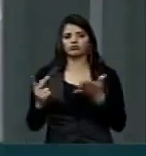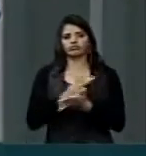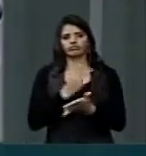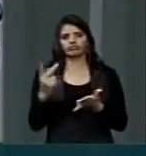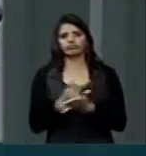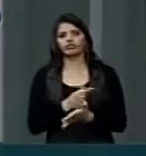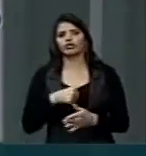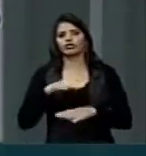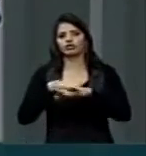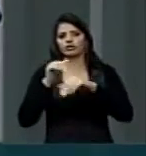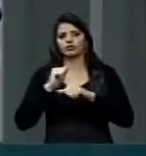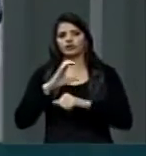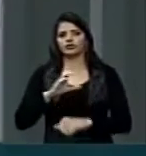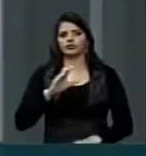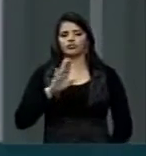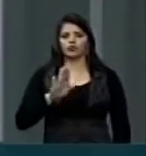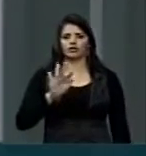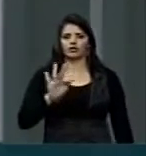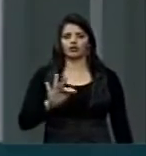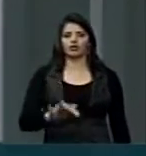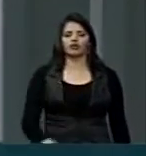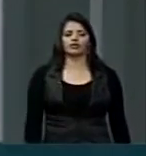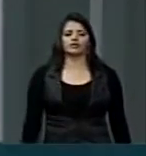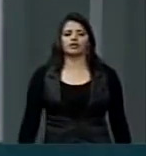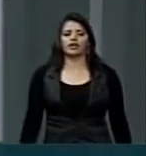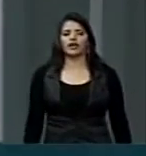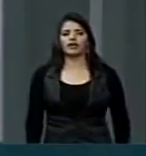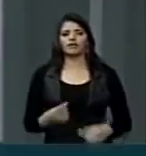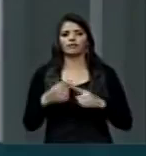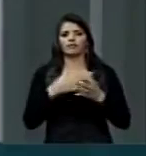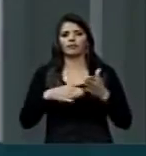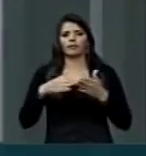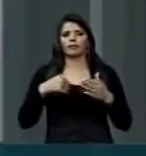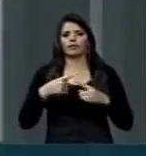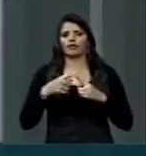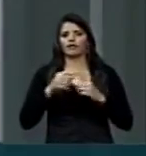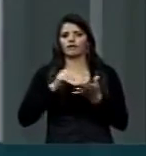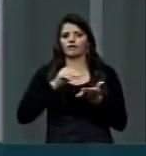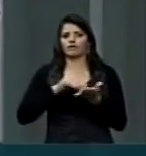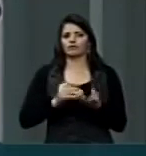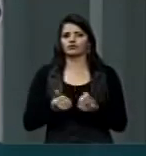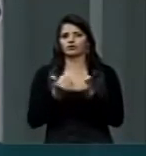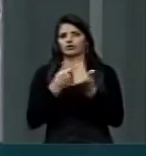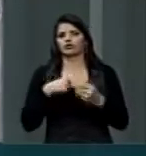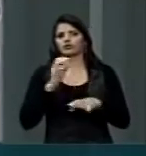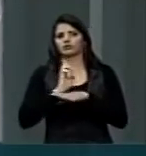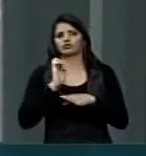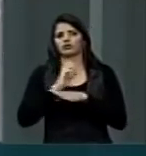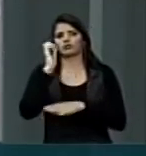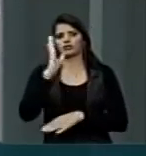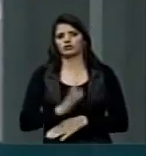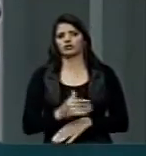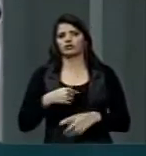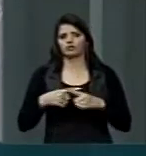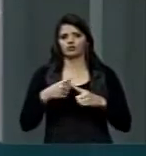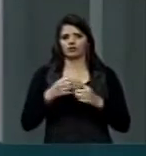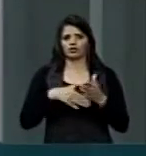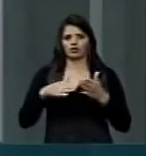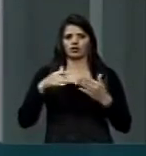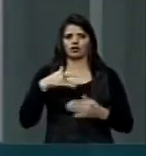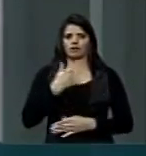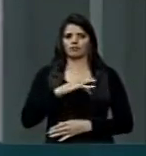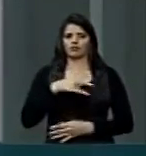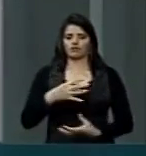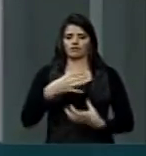Deveríamos ter chamado a CBF para resolver o problema da falta de dinheiro nos estados brasileiros. Quero dizer que lamento essa postura da